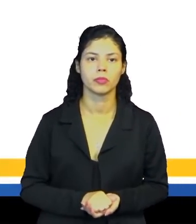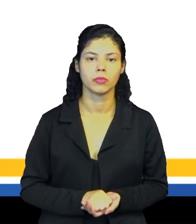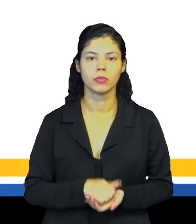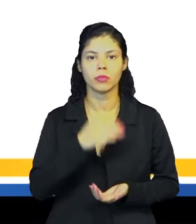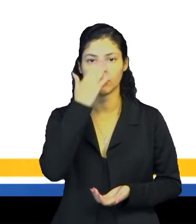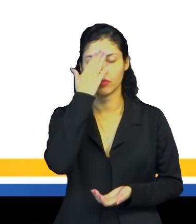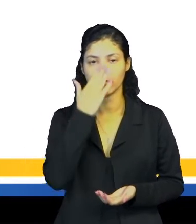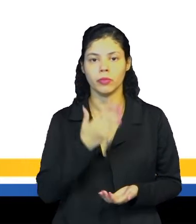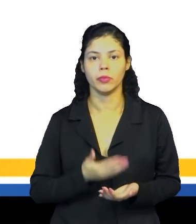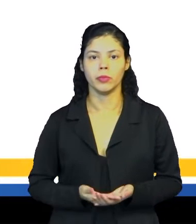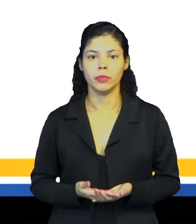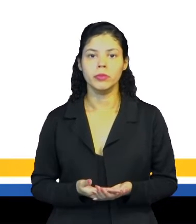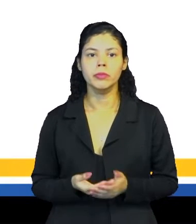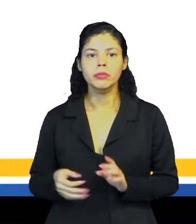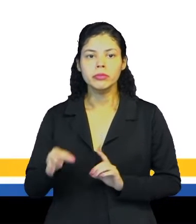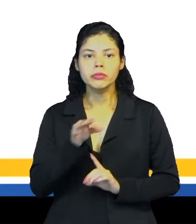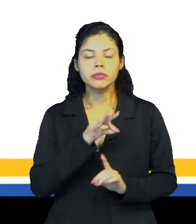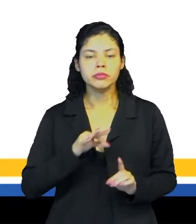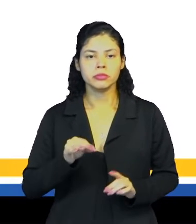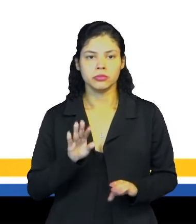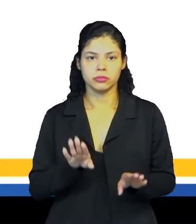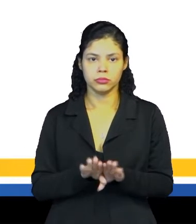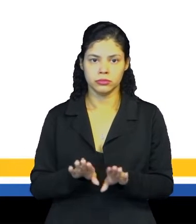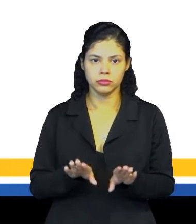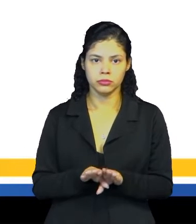acreditavam em potências espirituais, né?